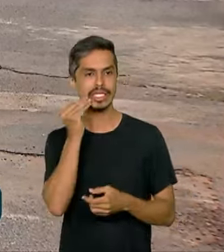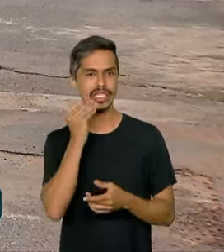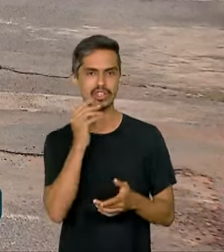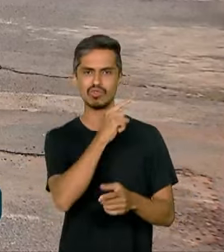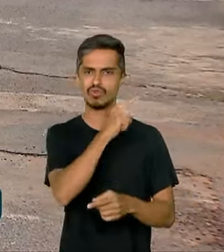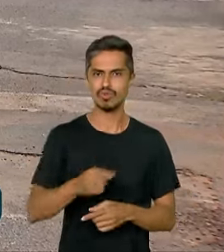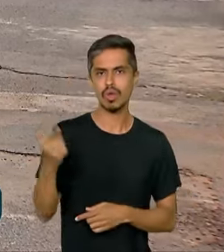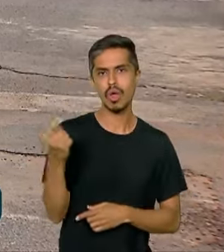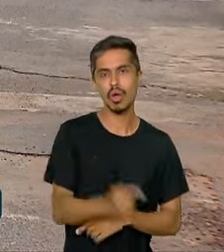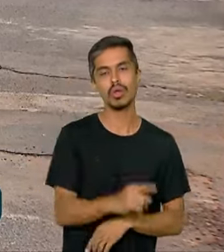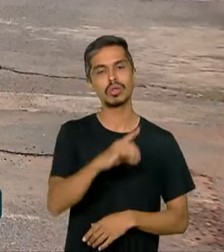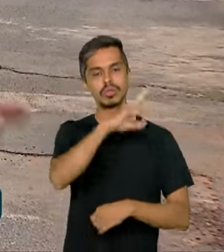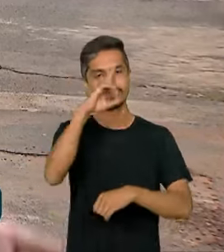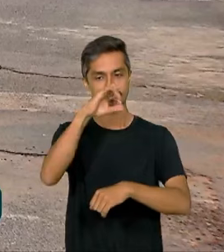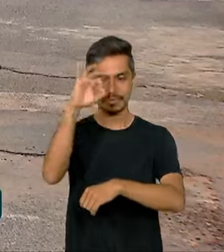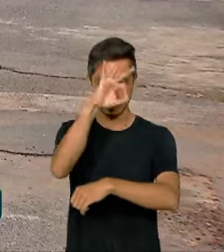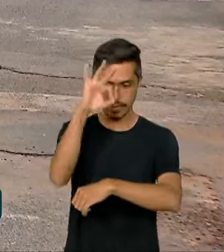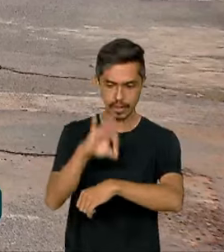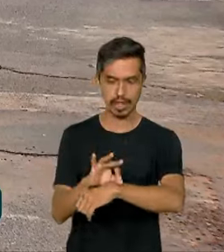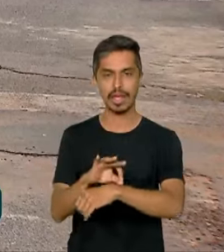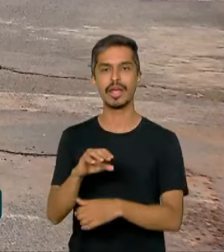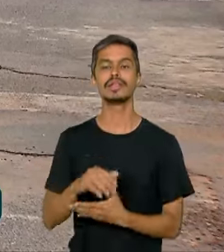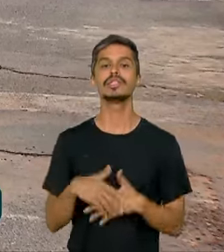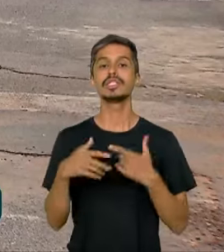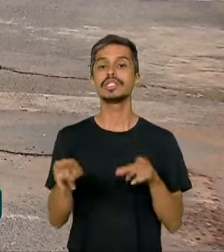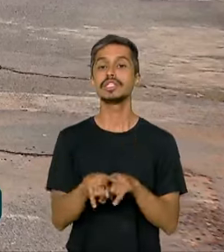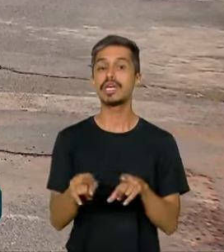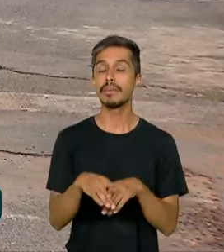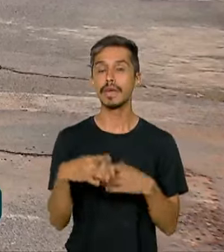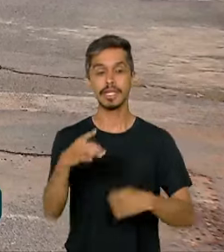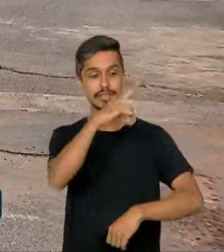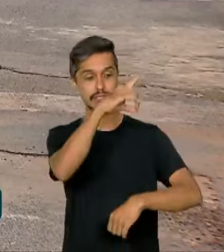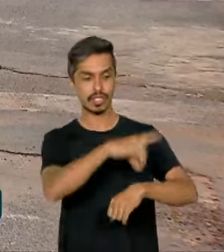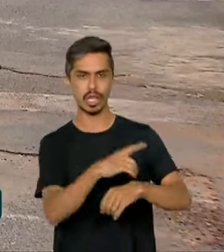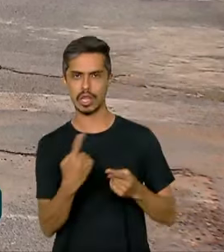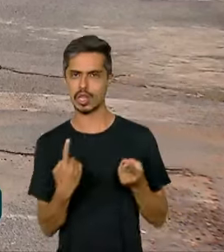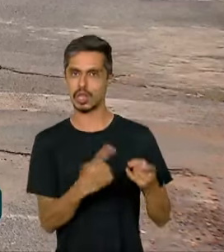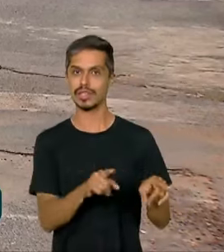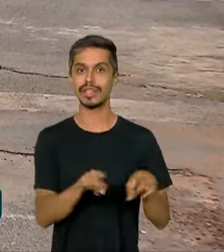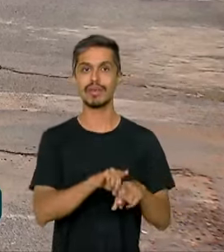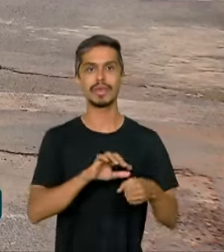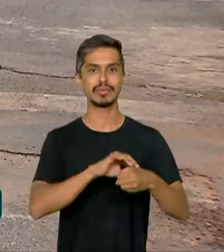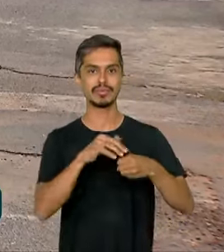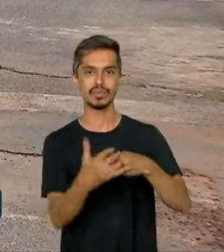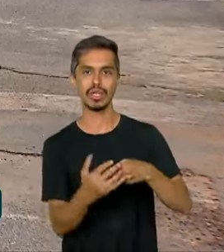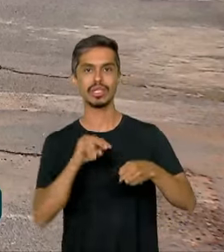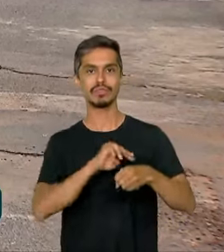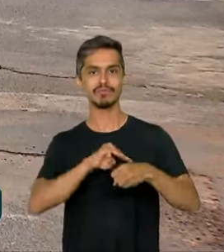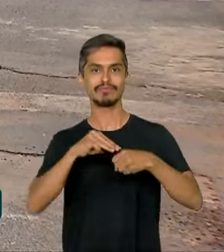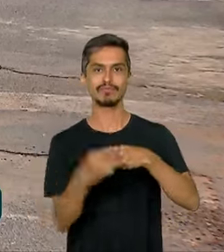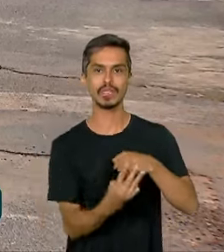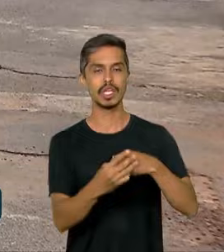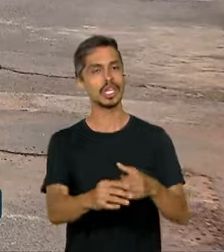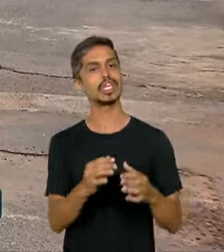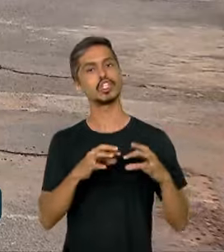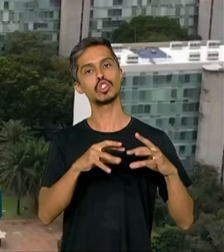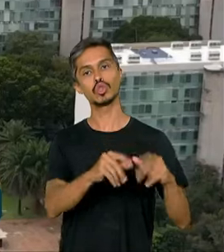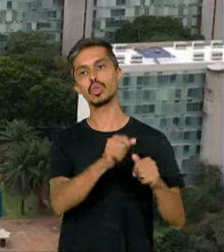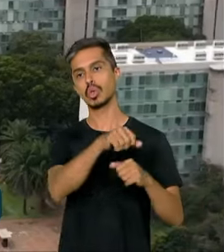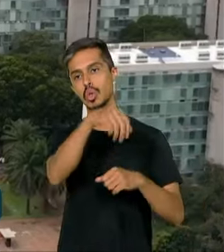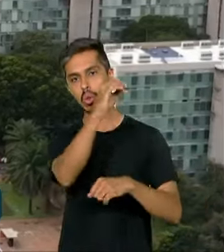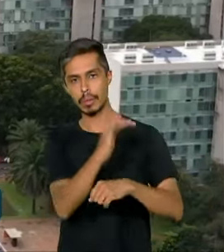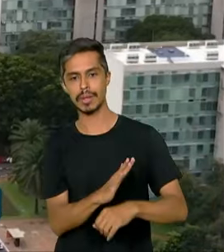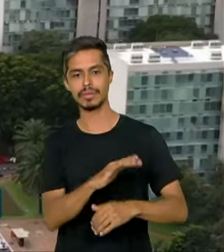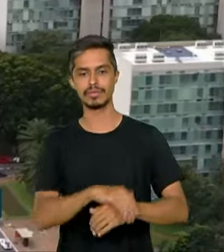aegypti. E também, além da dengue, atua na prevenção da zika e da chikungunya em todo o país.